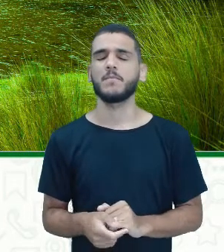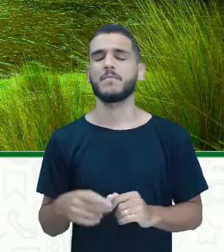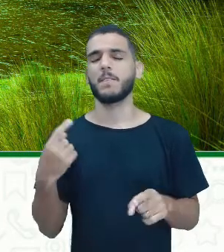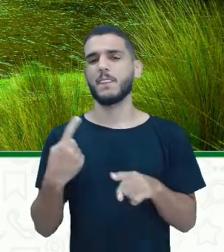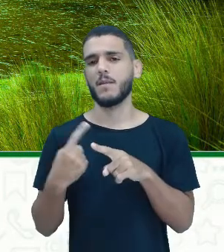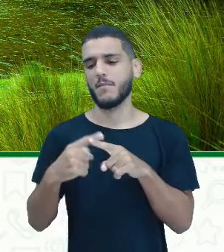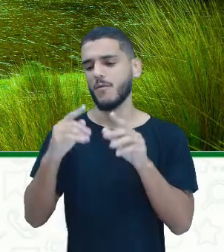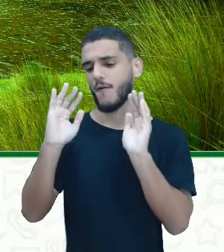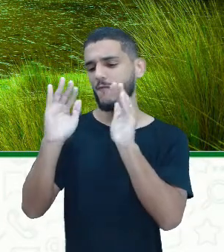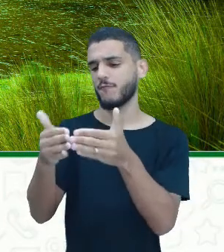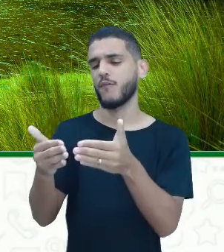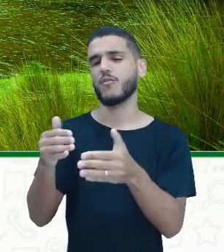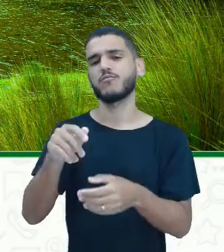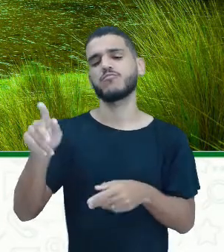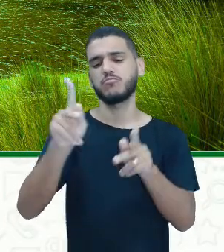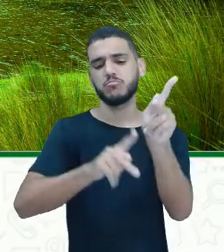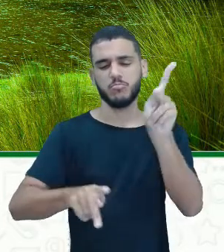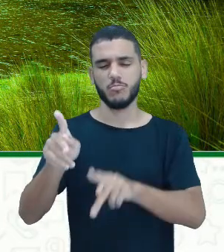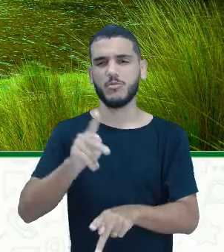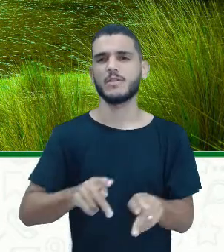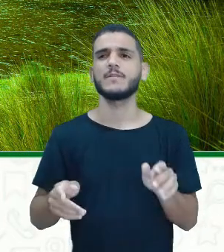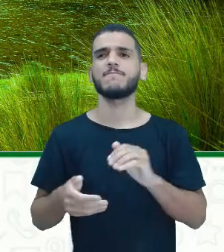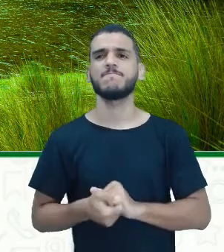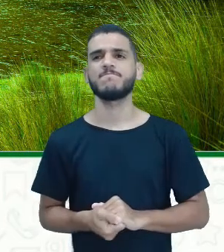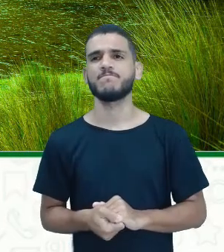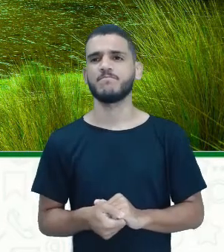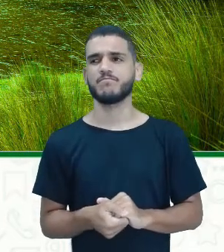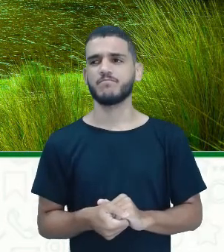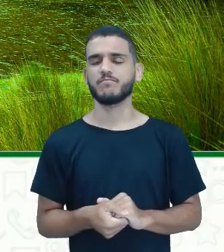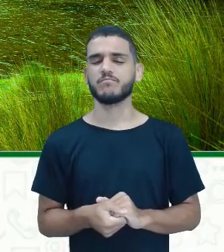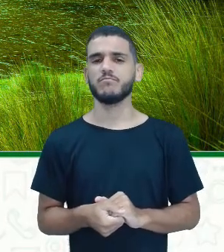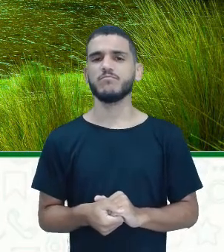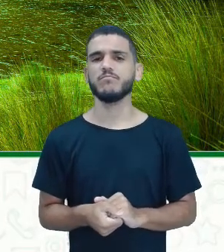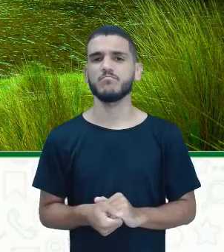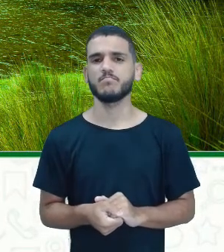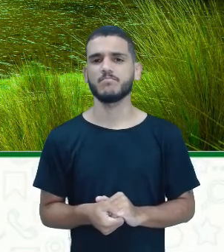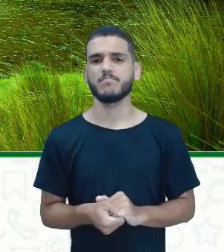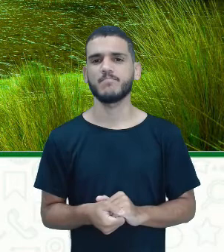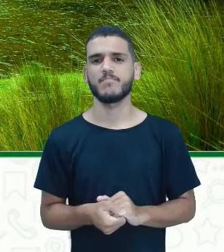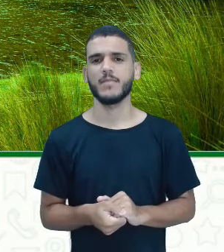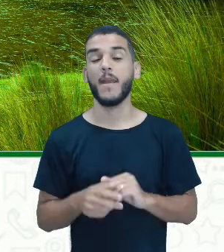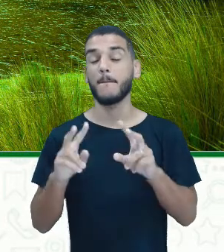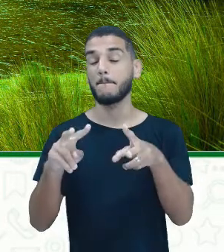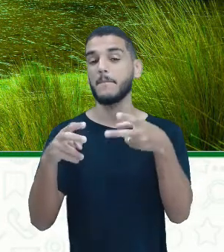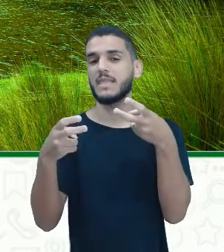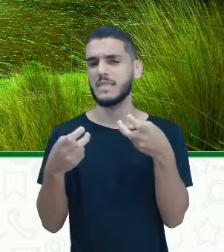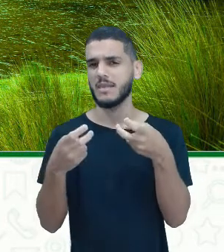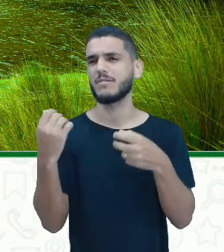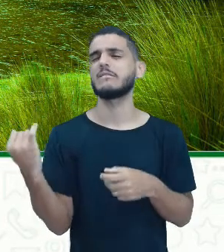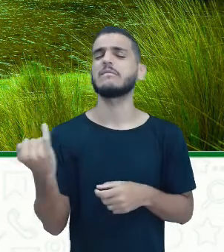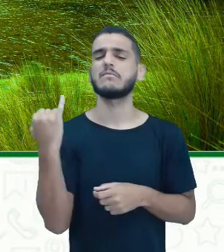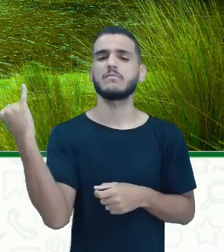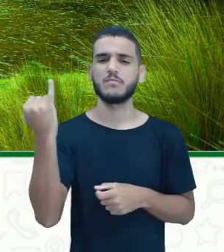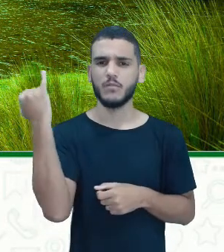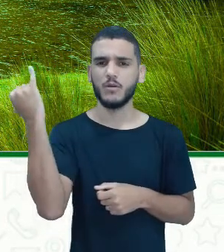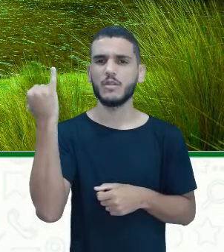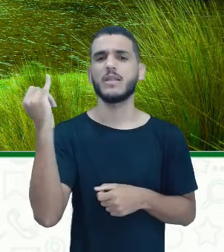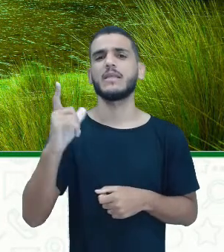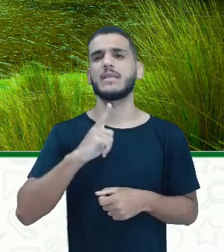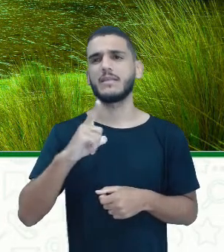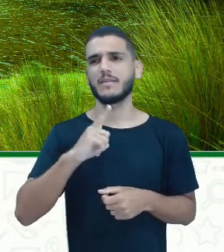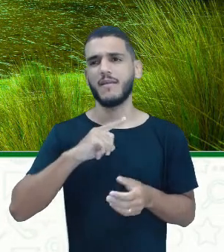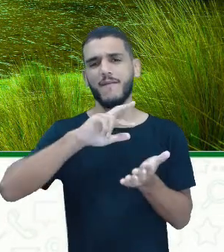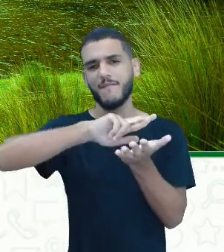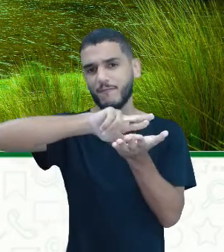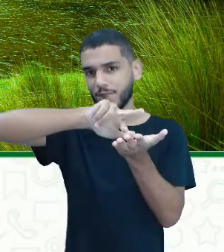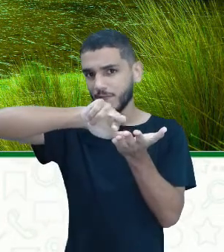de situação, né? De contaminação, tá certo? Então, vê quantos critérios importantes, né, são levados em